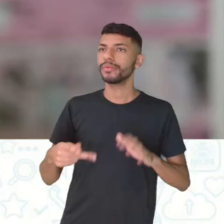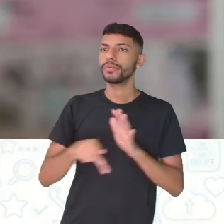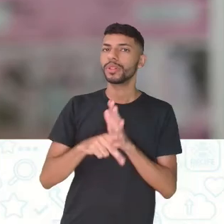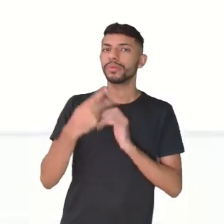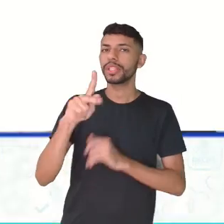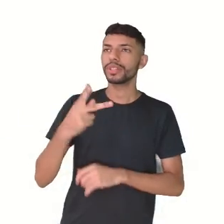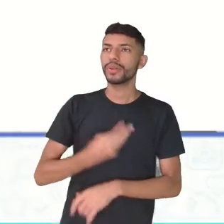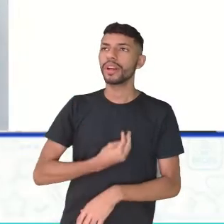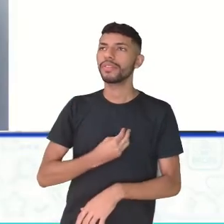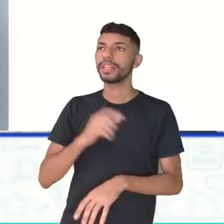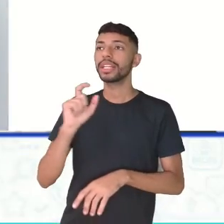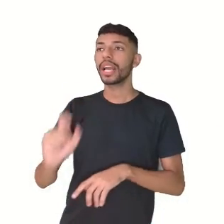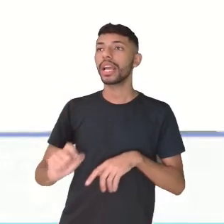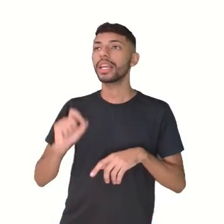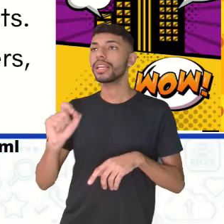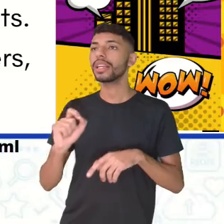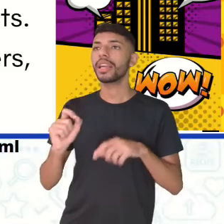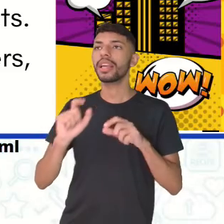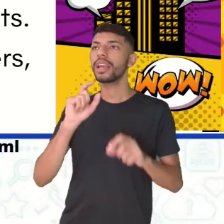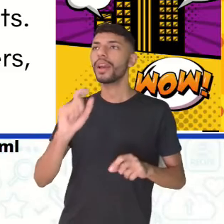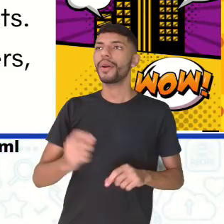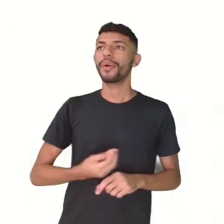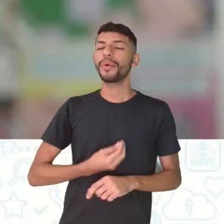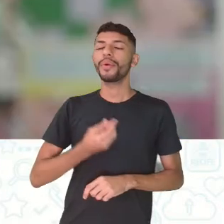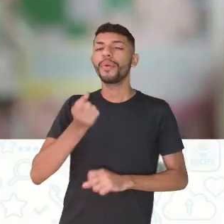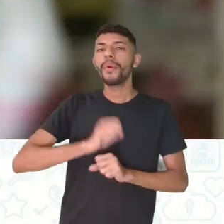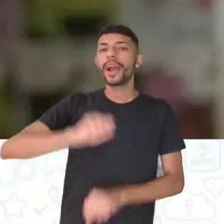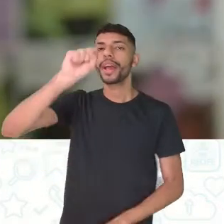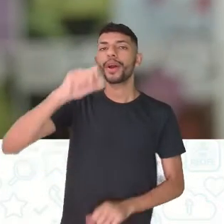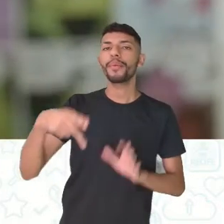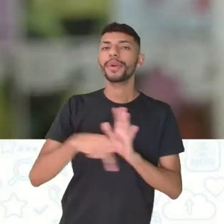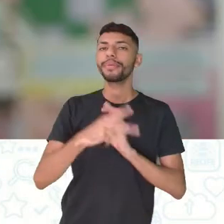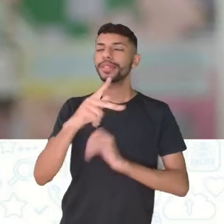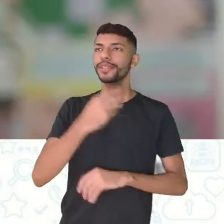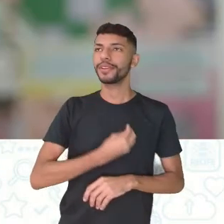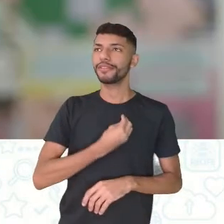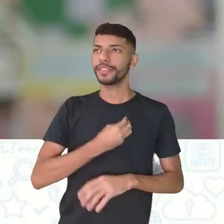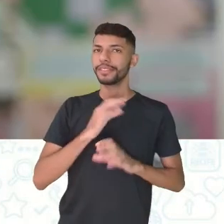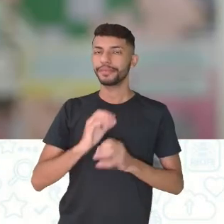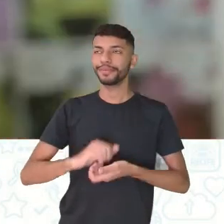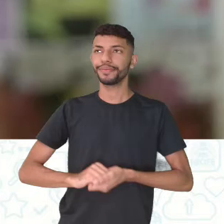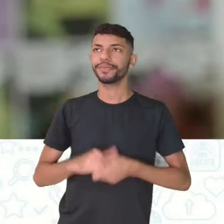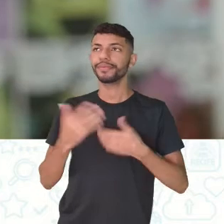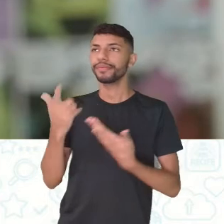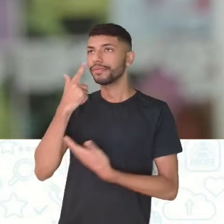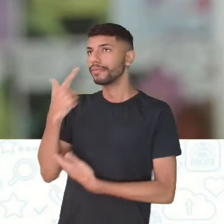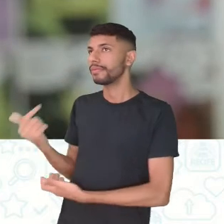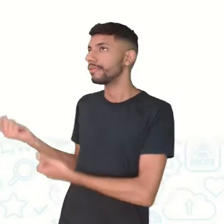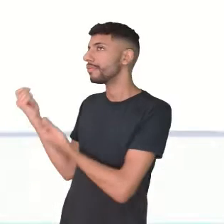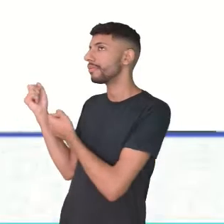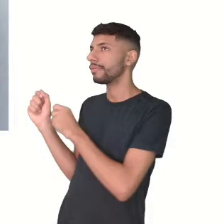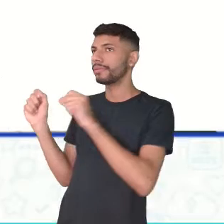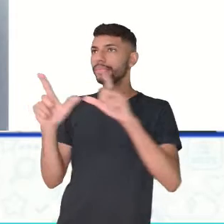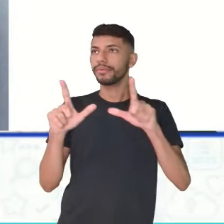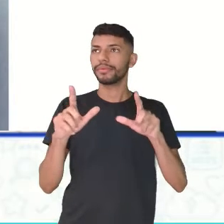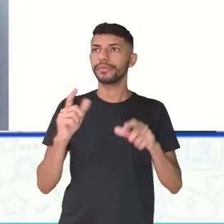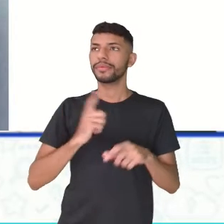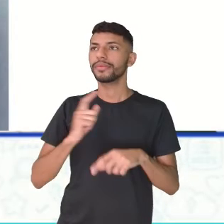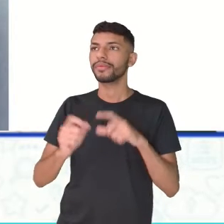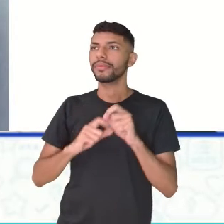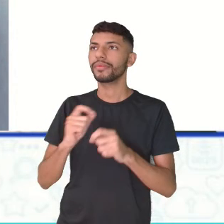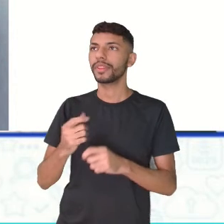e quem é o vilão? Então, vamos lá. seguindo aqui, gente, temos de cara a foto aqui do